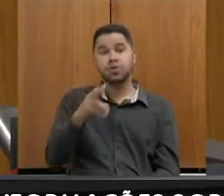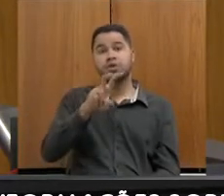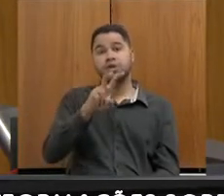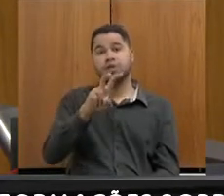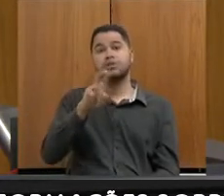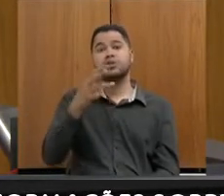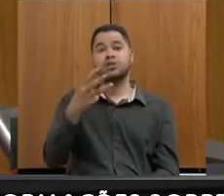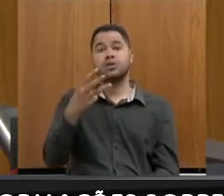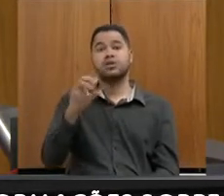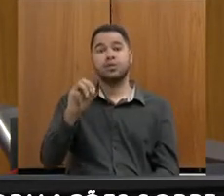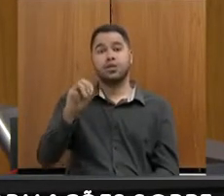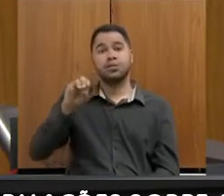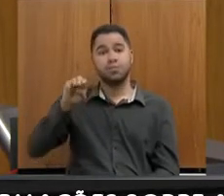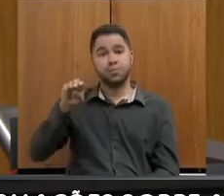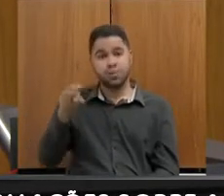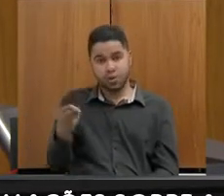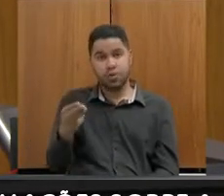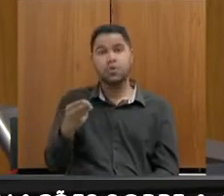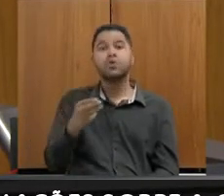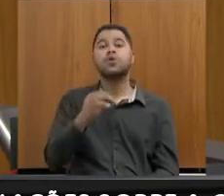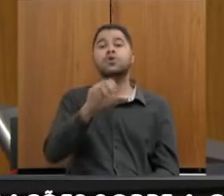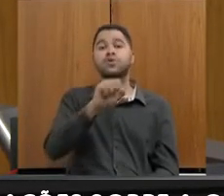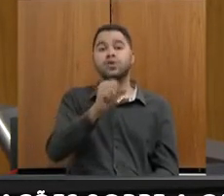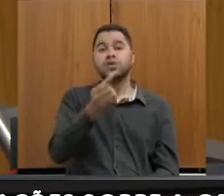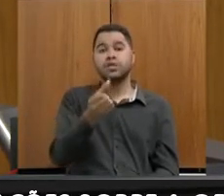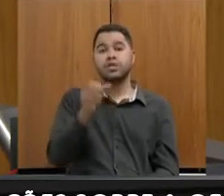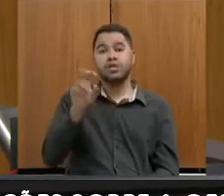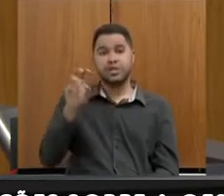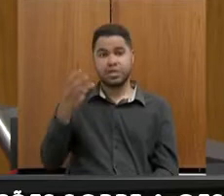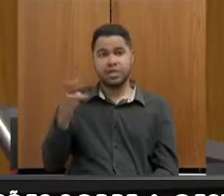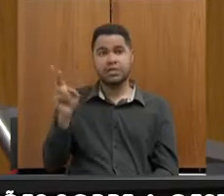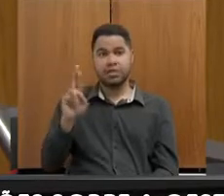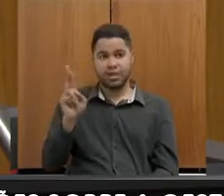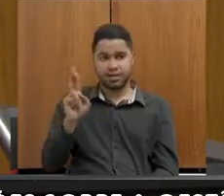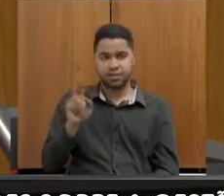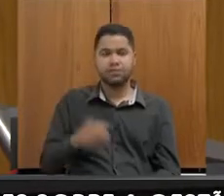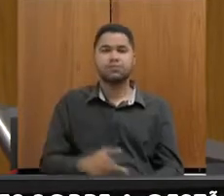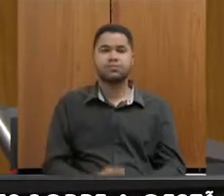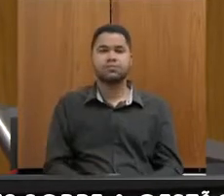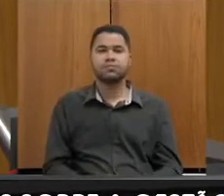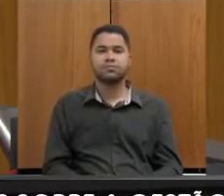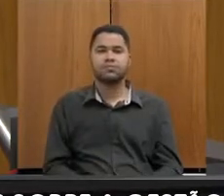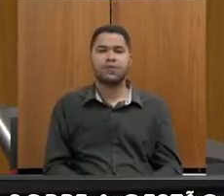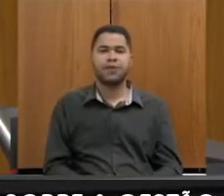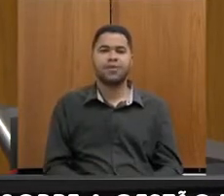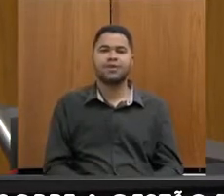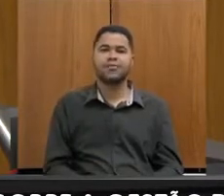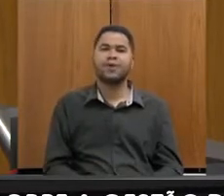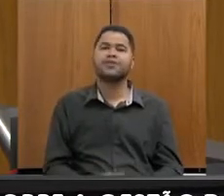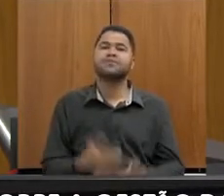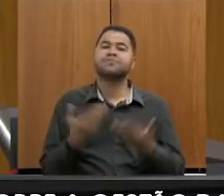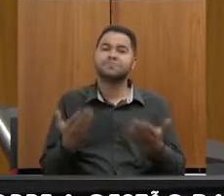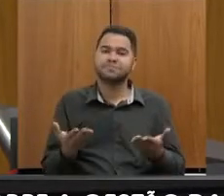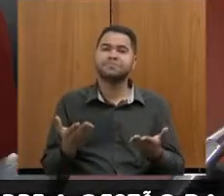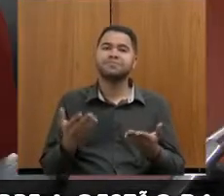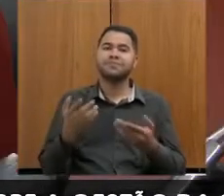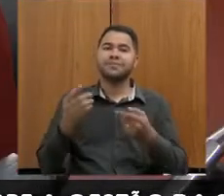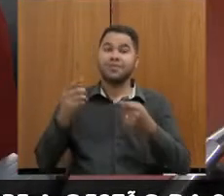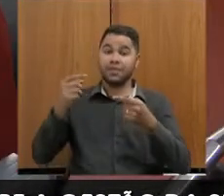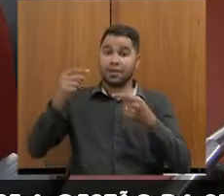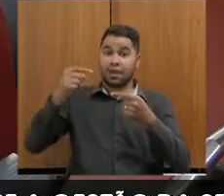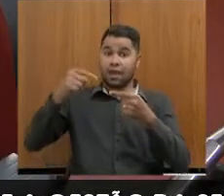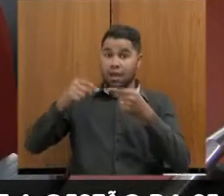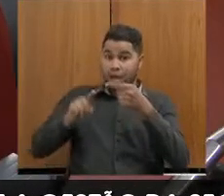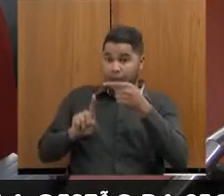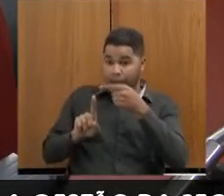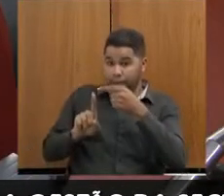145 mil, 863 reais e 91 centavos. Então, considerando esse superávit primário de